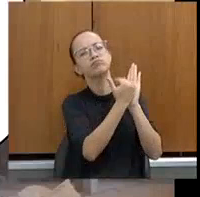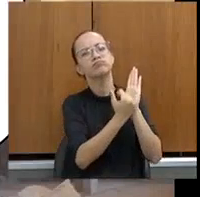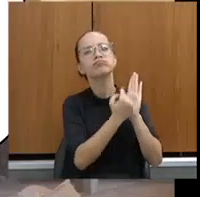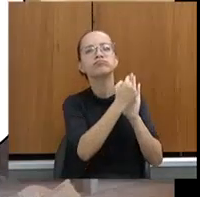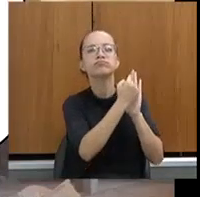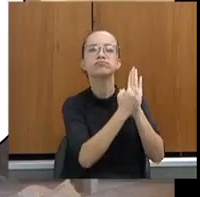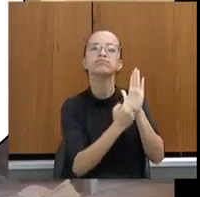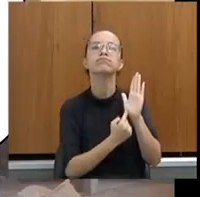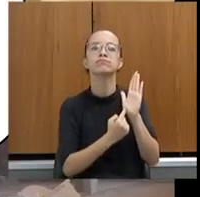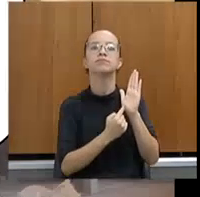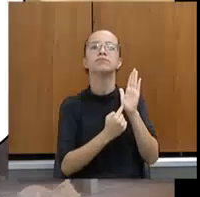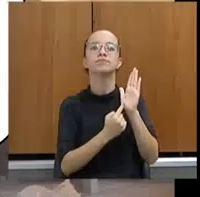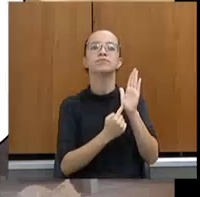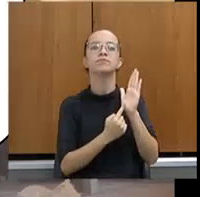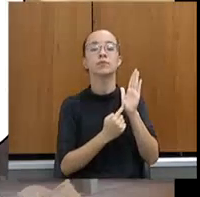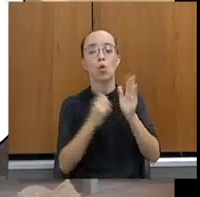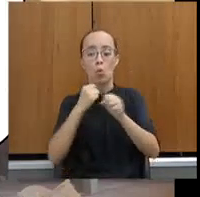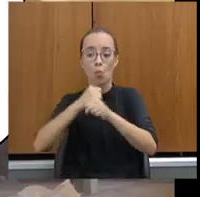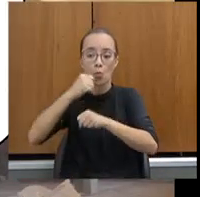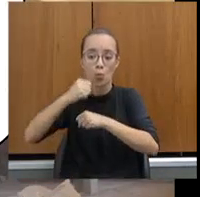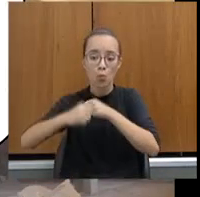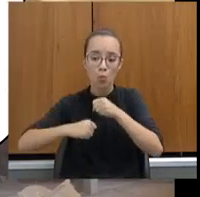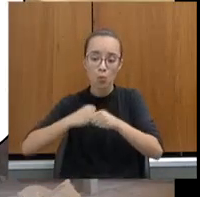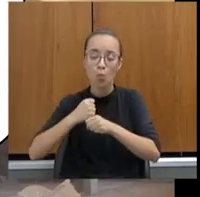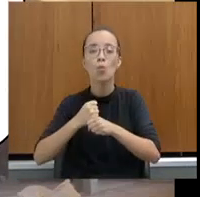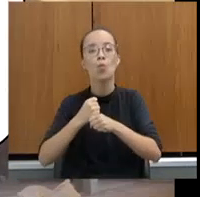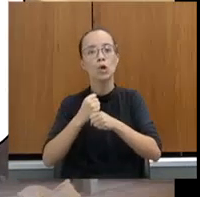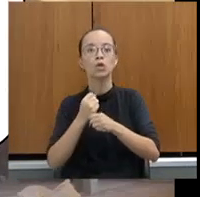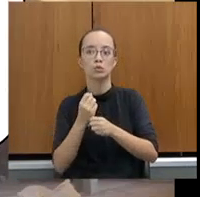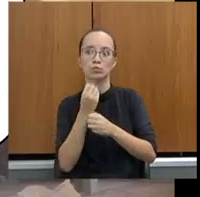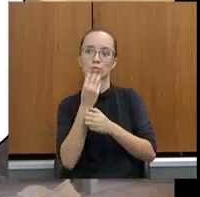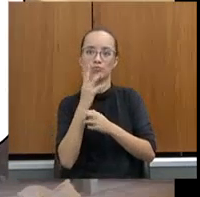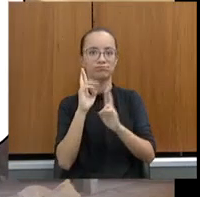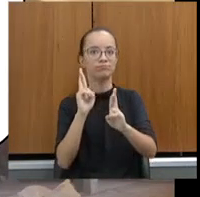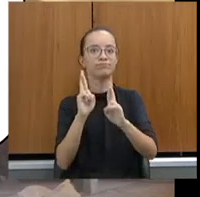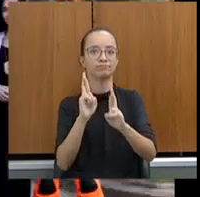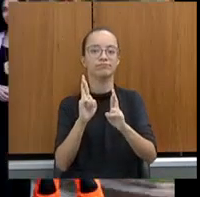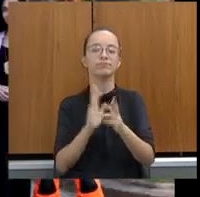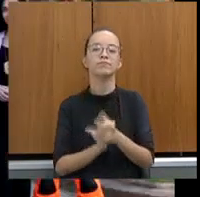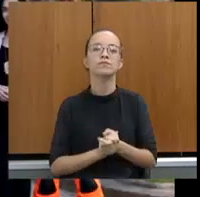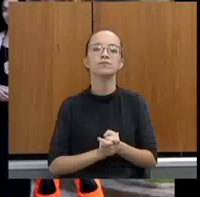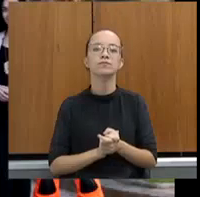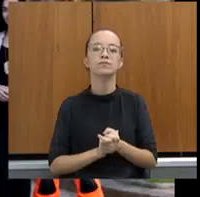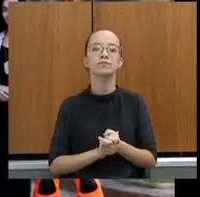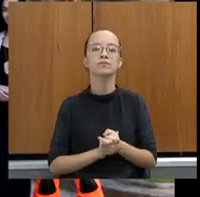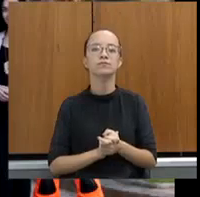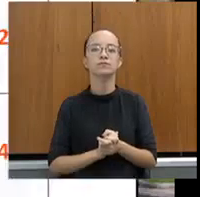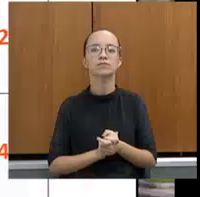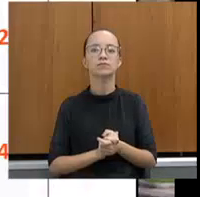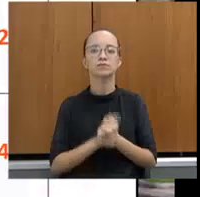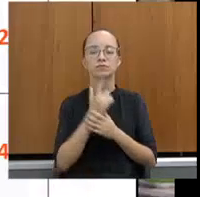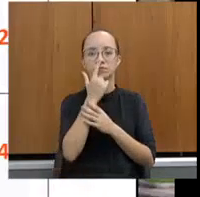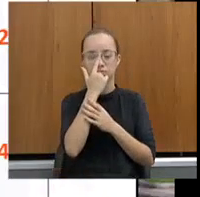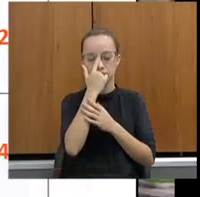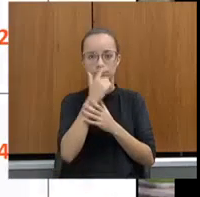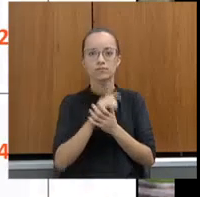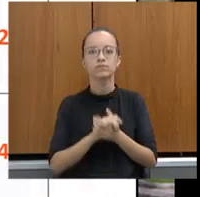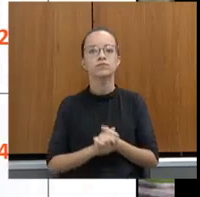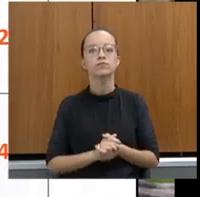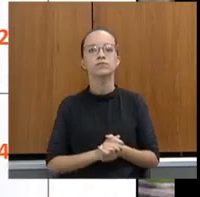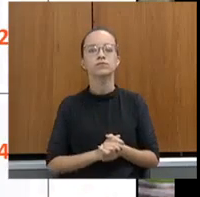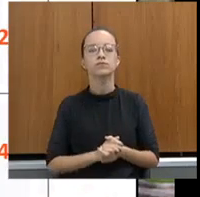o próximo mandato é realmente muito boa. Pode passar, que a gente já vai para o final. Pode passar.